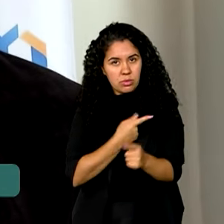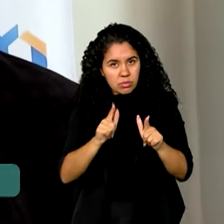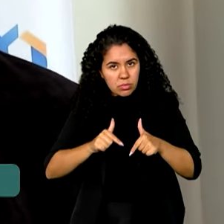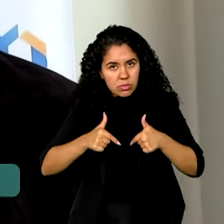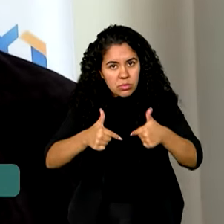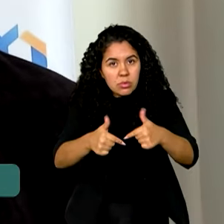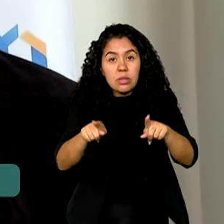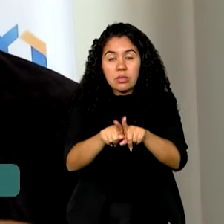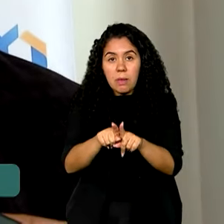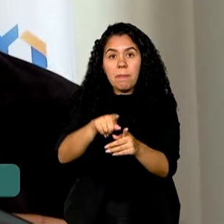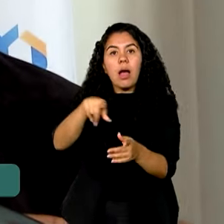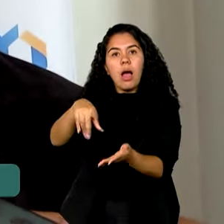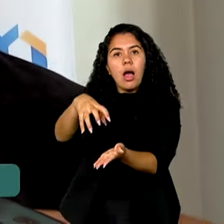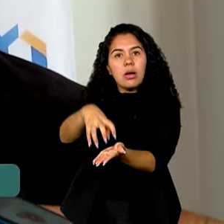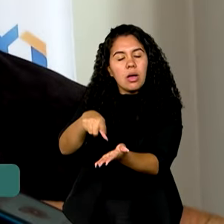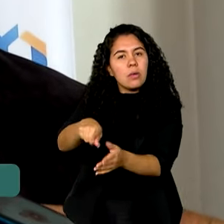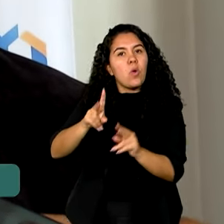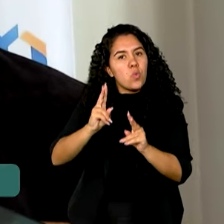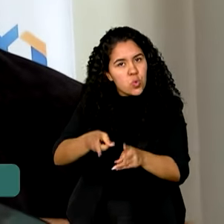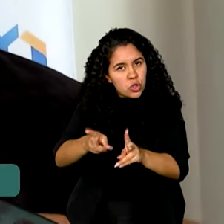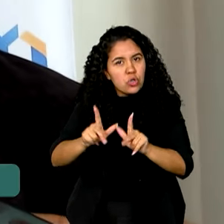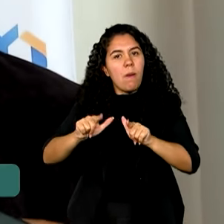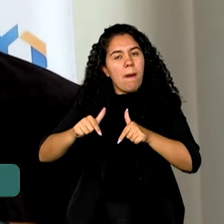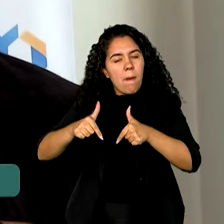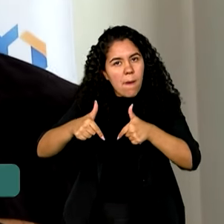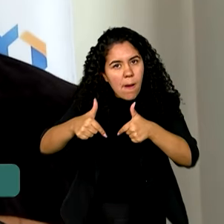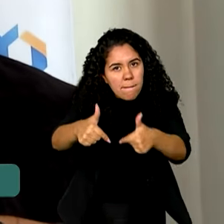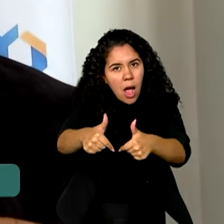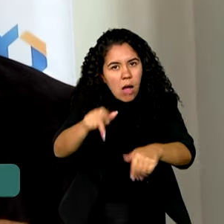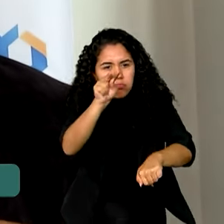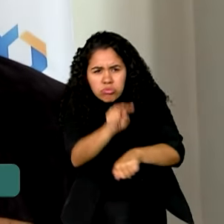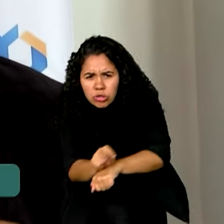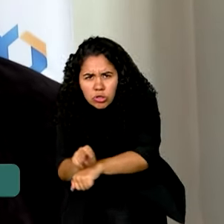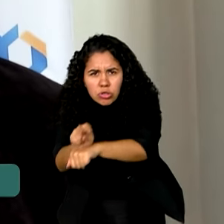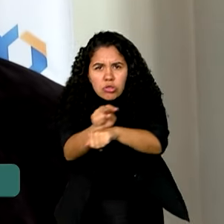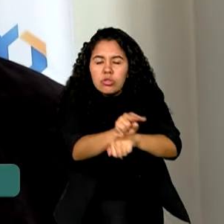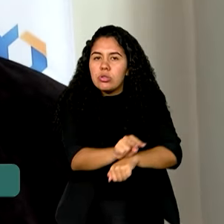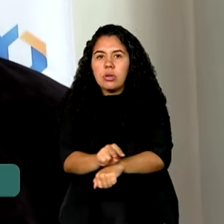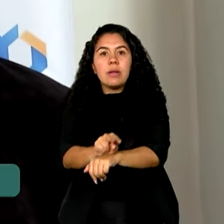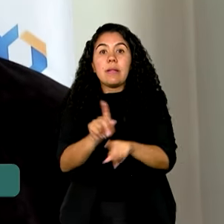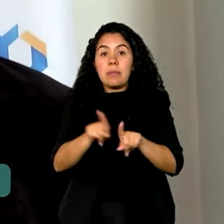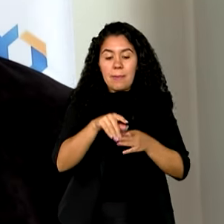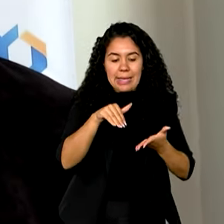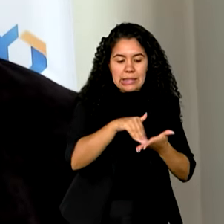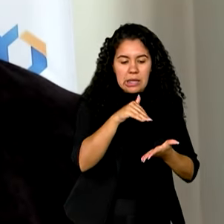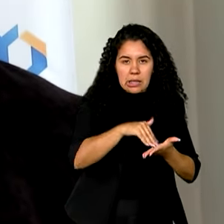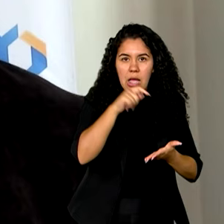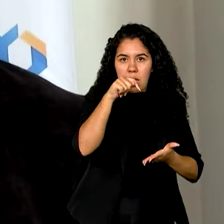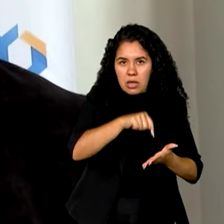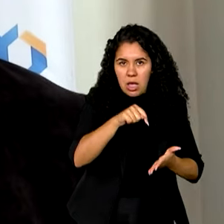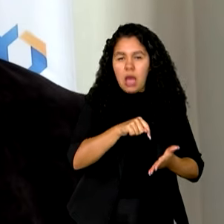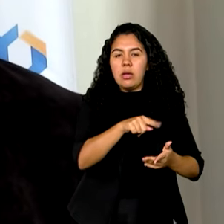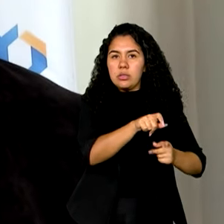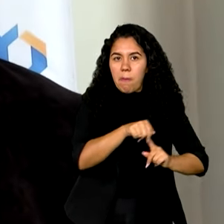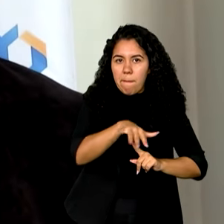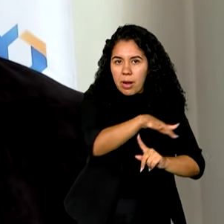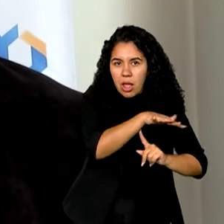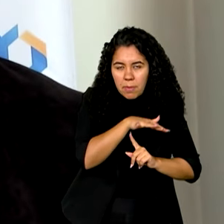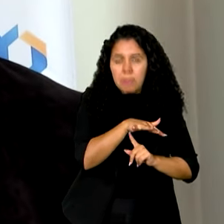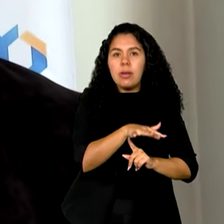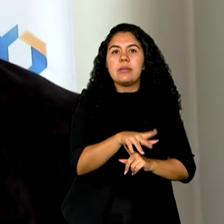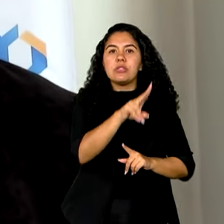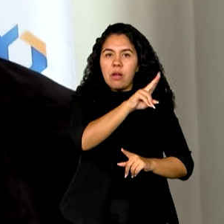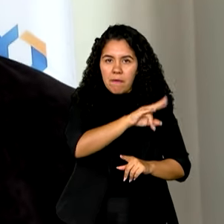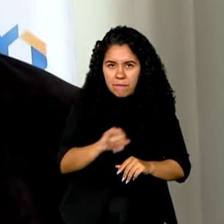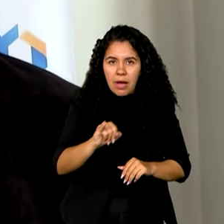Nacional de Águas é que essa estação continue a operar agora de forma indefinida. A Secretaria de Meio Ambiente possivelmente vai recuperar a sua